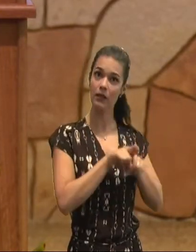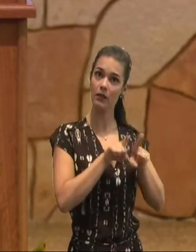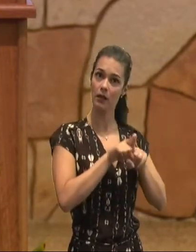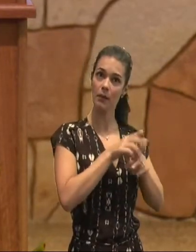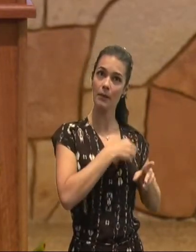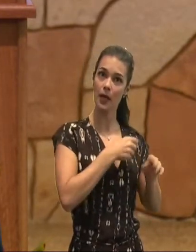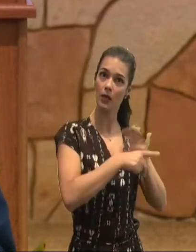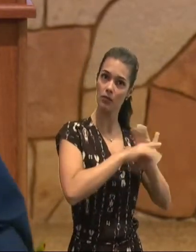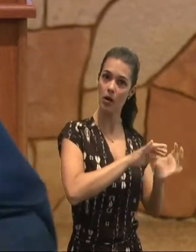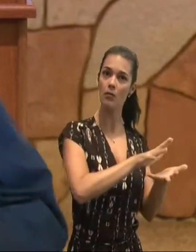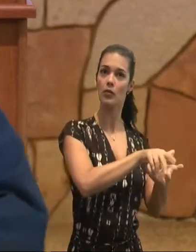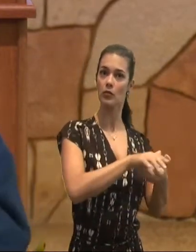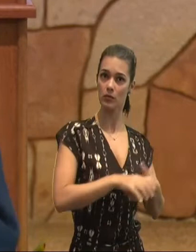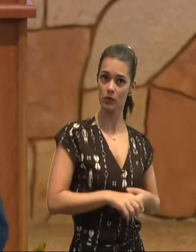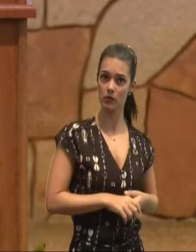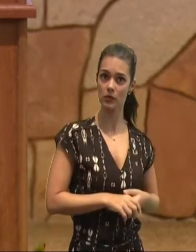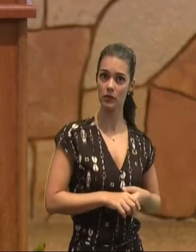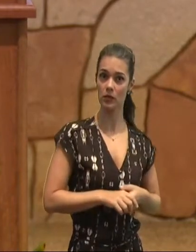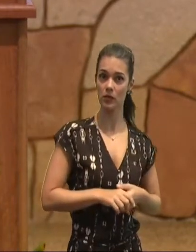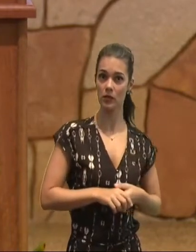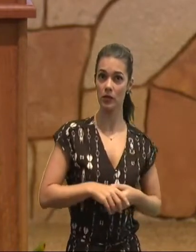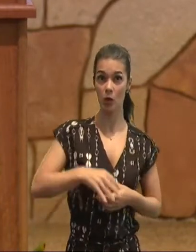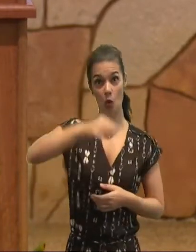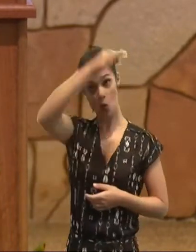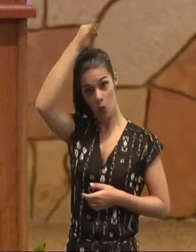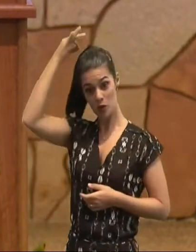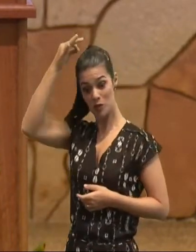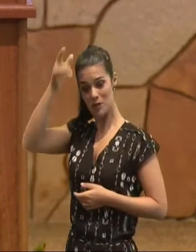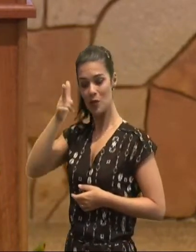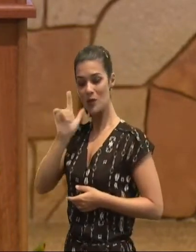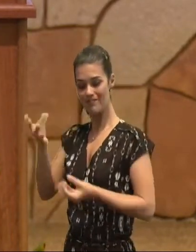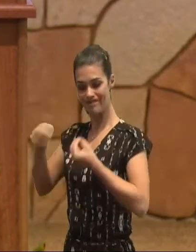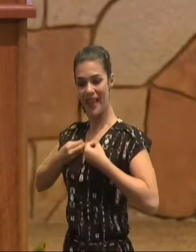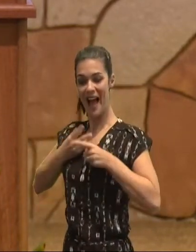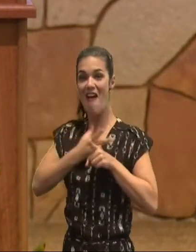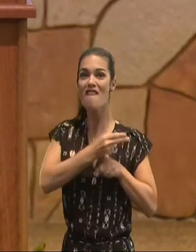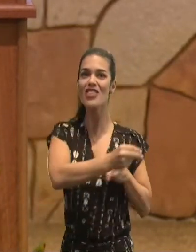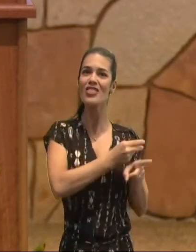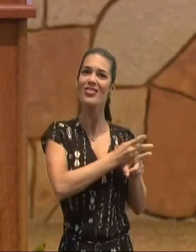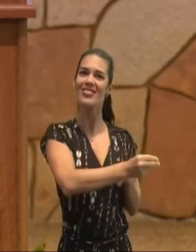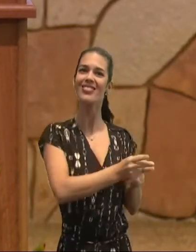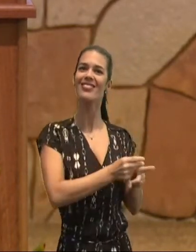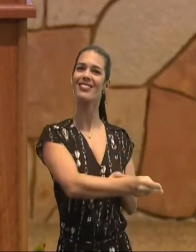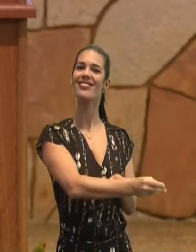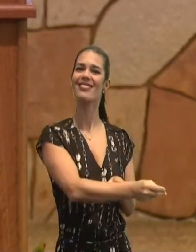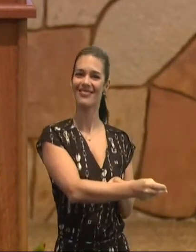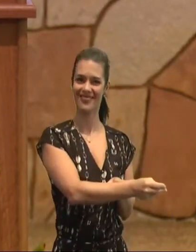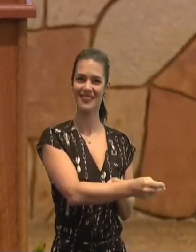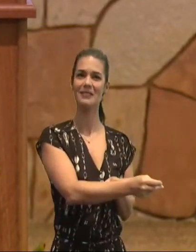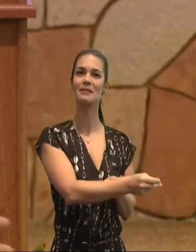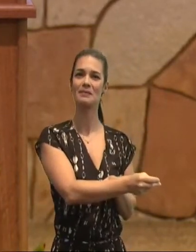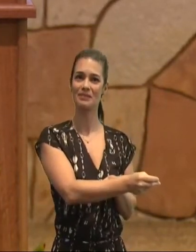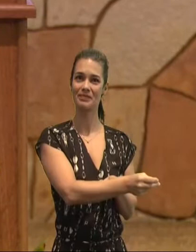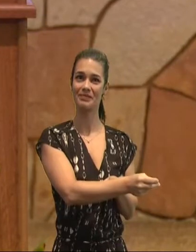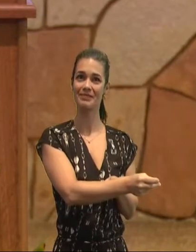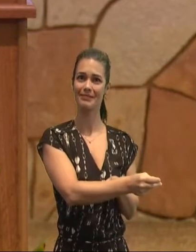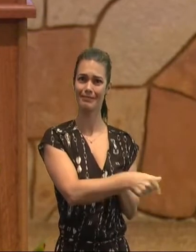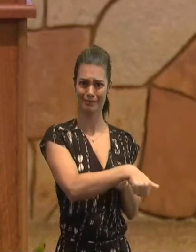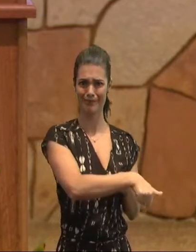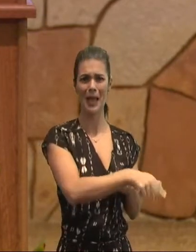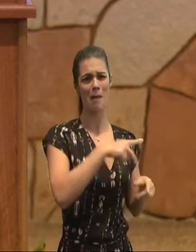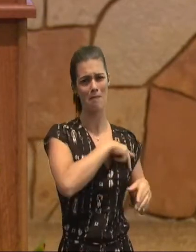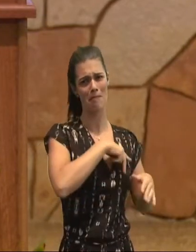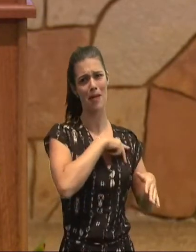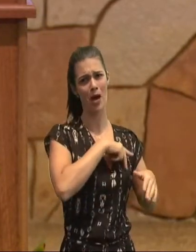é por meio do Espírito, que nós, vencemos, todas essas, obras, do pecado, aqui, que são mencionadas, nessa lista, imensa,